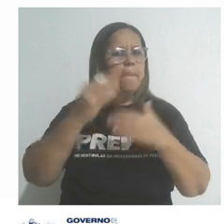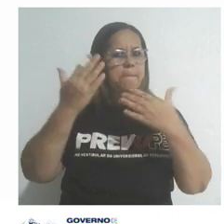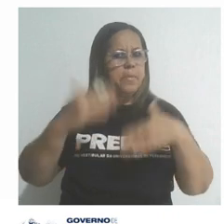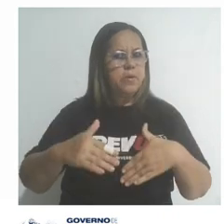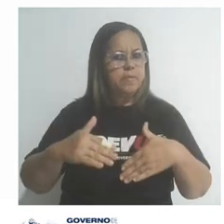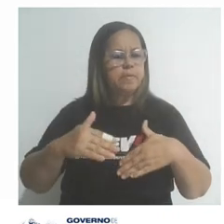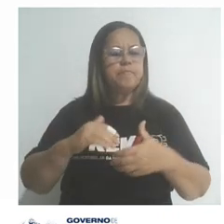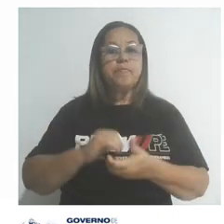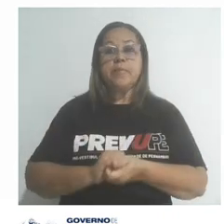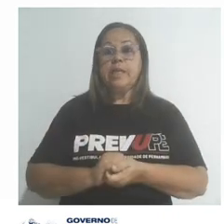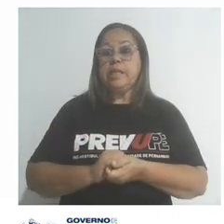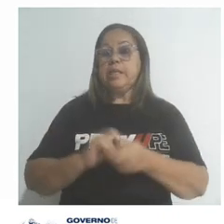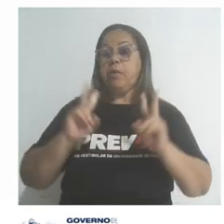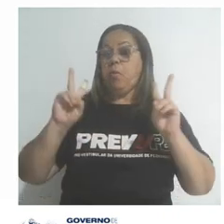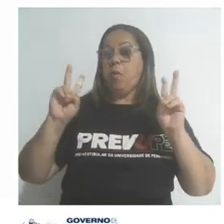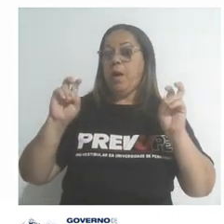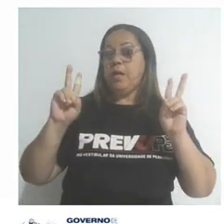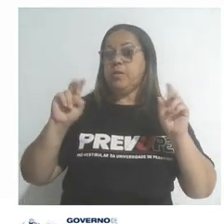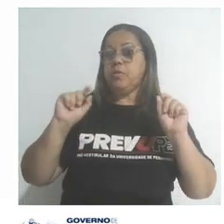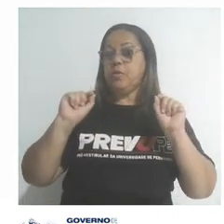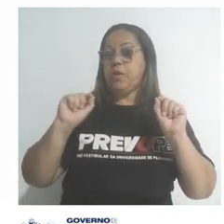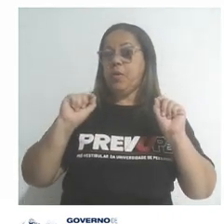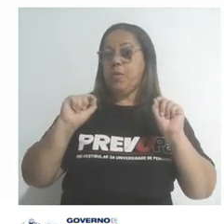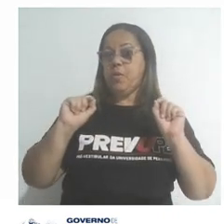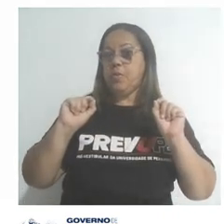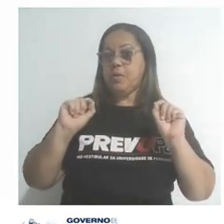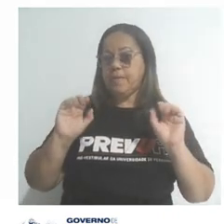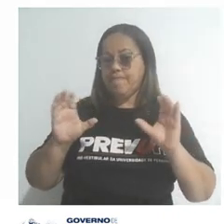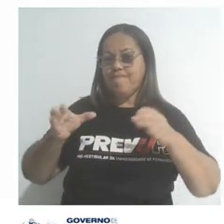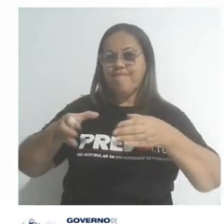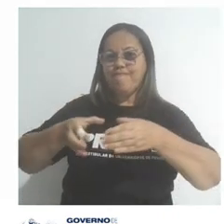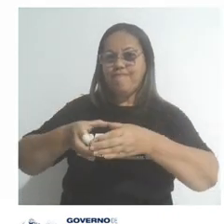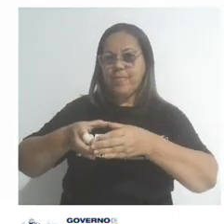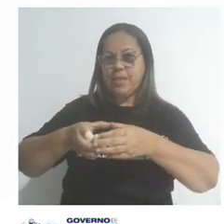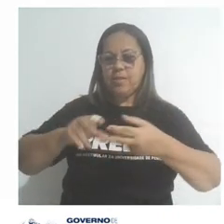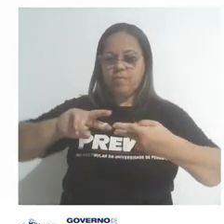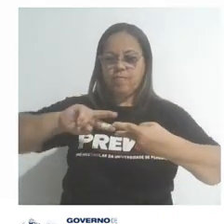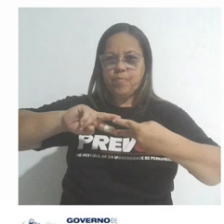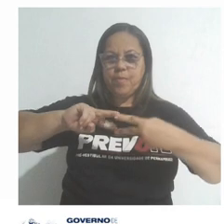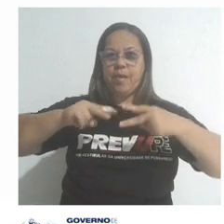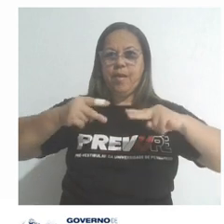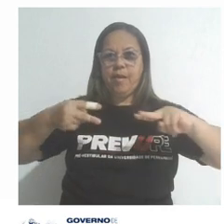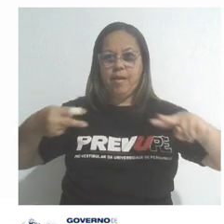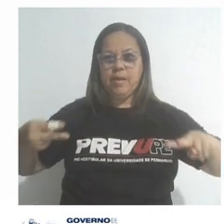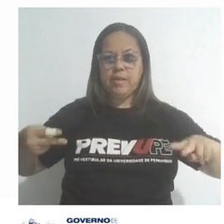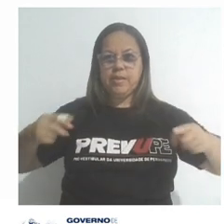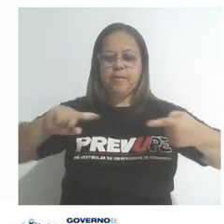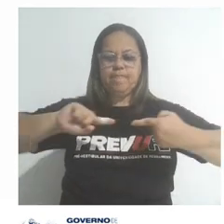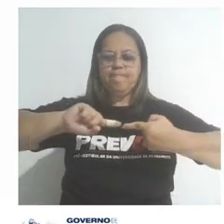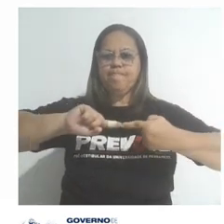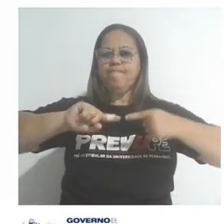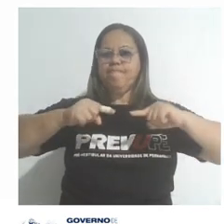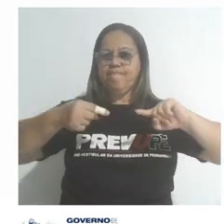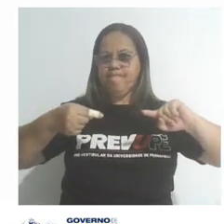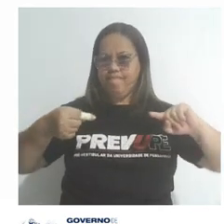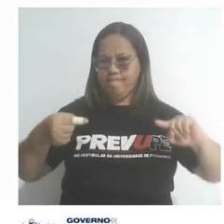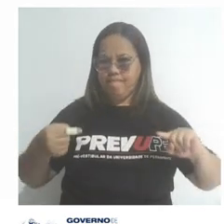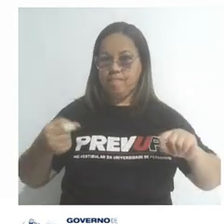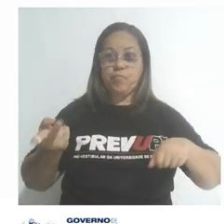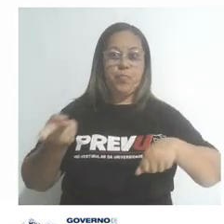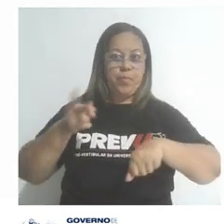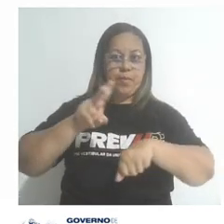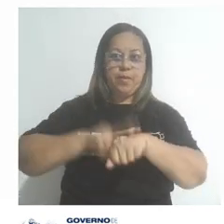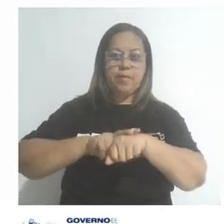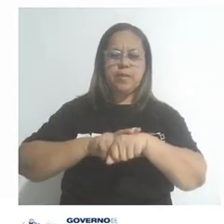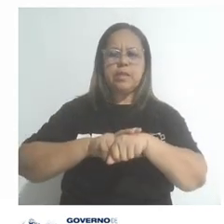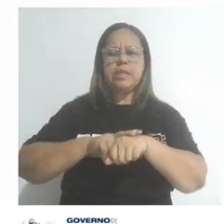Trata-se, pessoal, do assunto de ácidos nucleicos, ou seja, aquele assunto que trata do DNA e também do RNA.